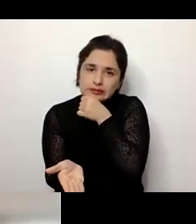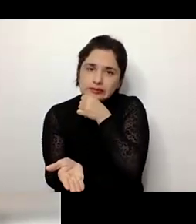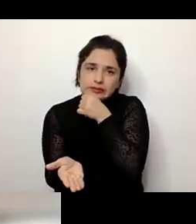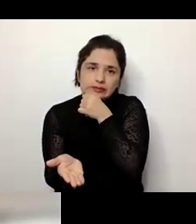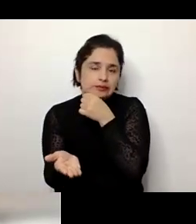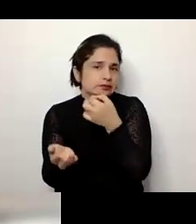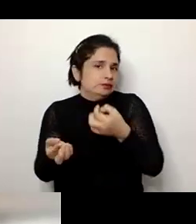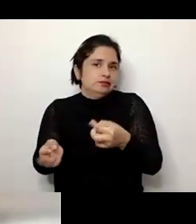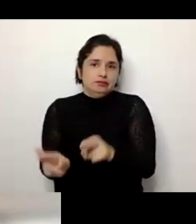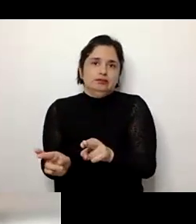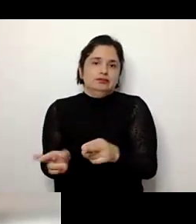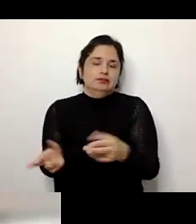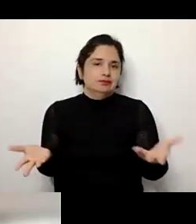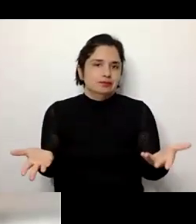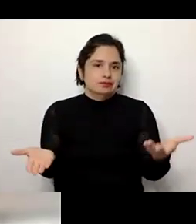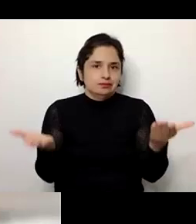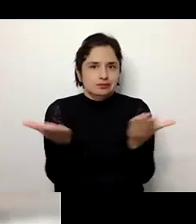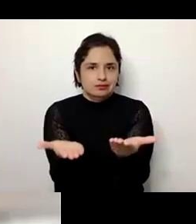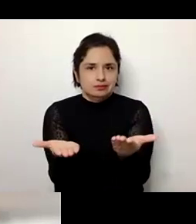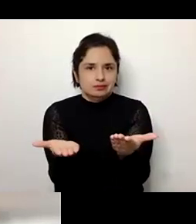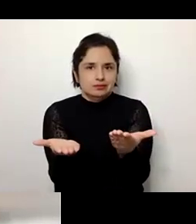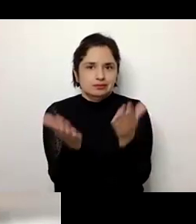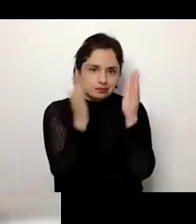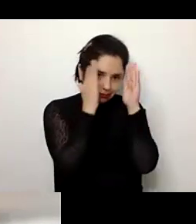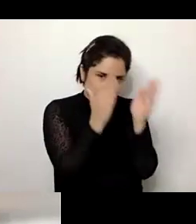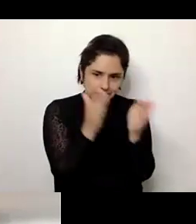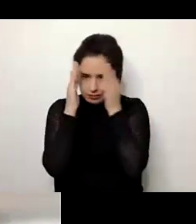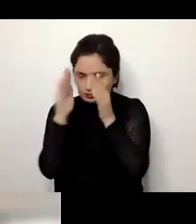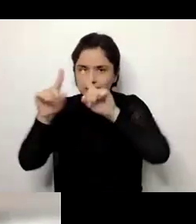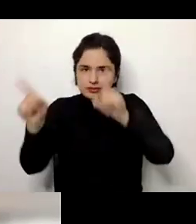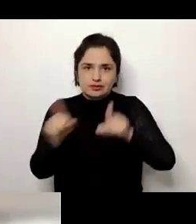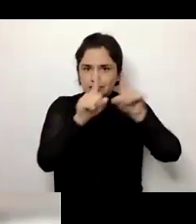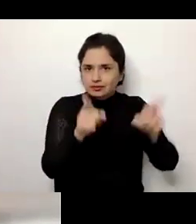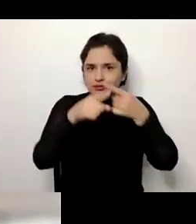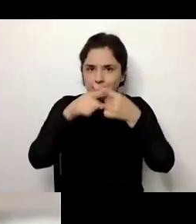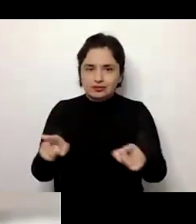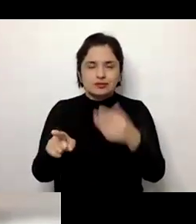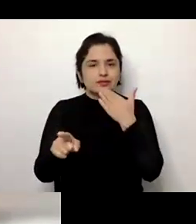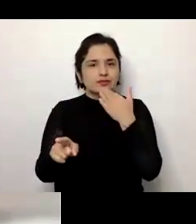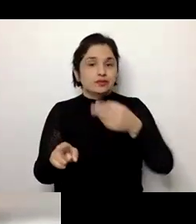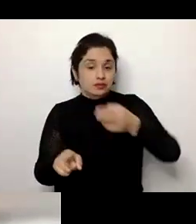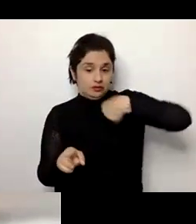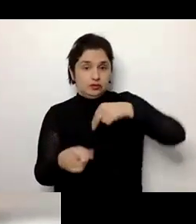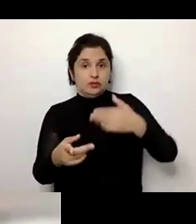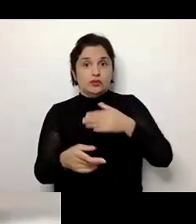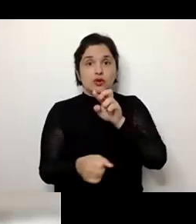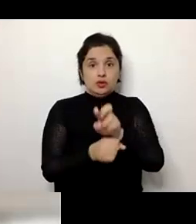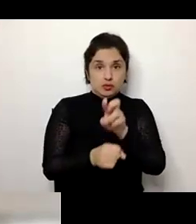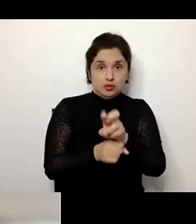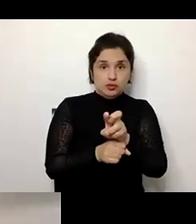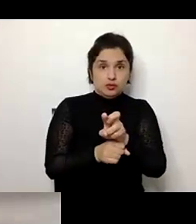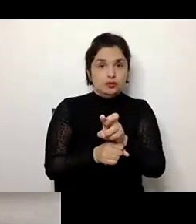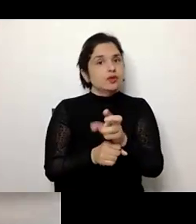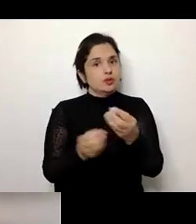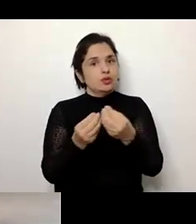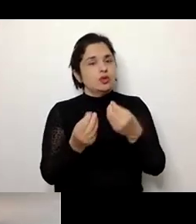a outras pessoas. Então, foi chamada justamente a atenção desses contextos e justamente planteava que para nós como professores, como pedagógicos, era